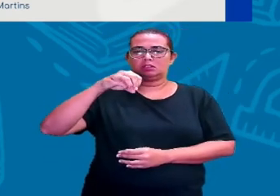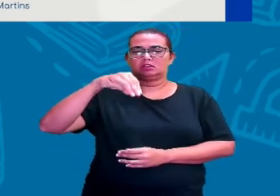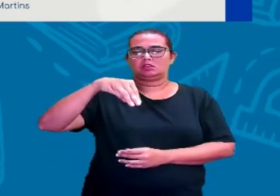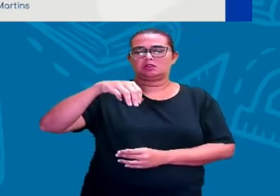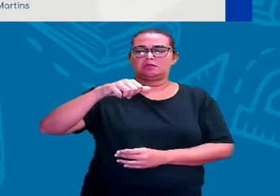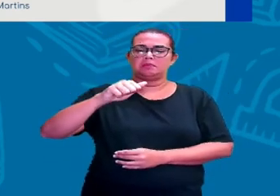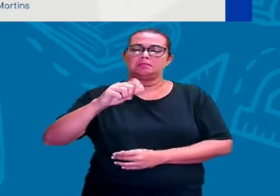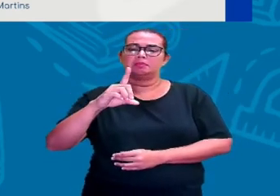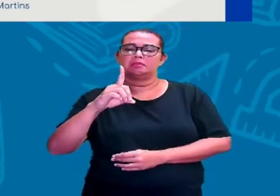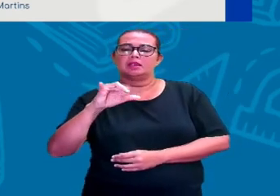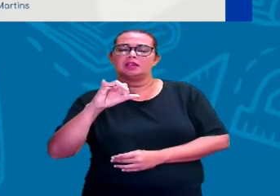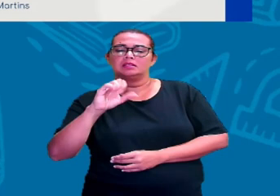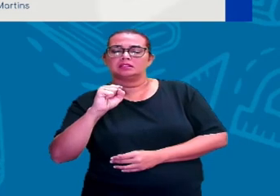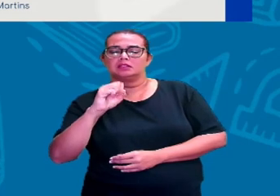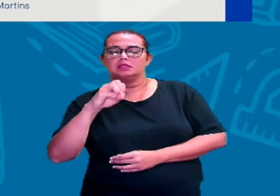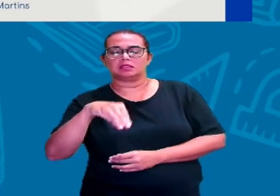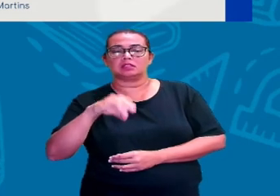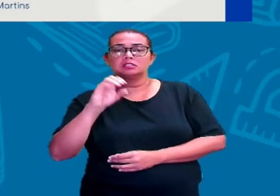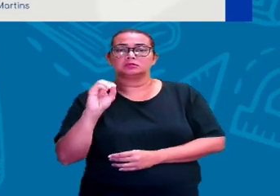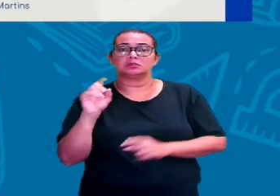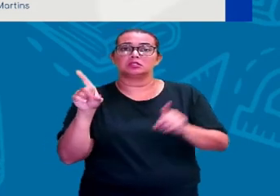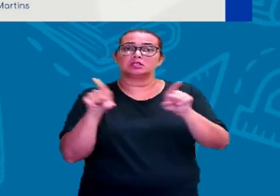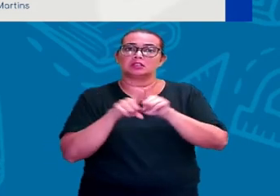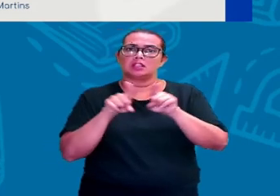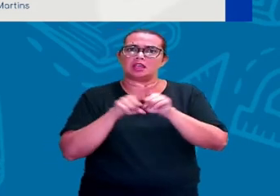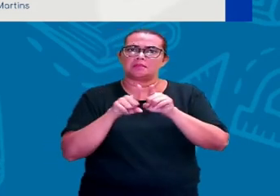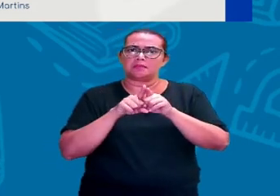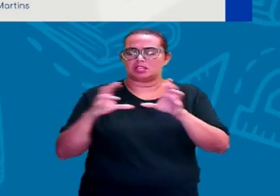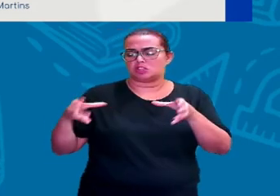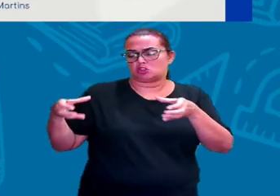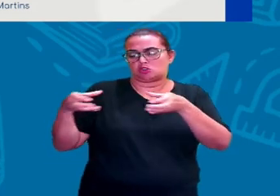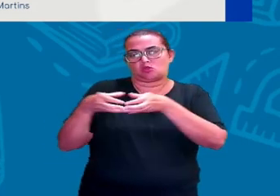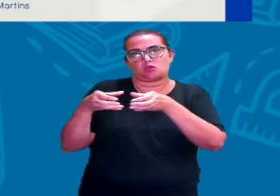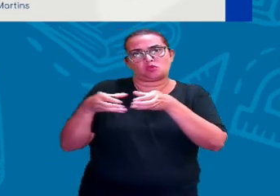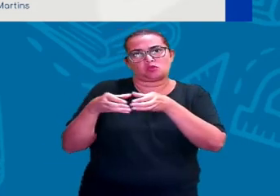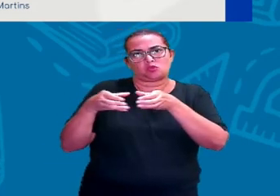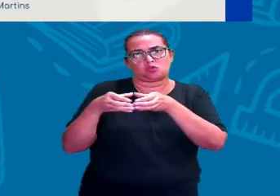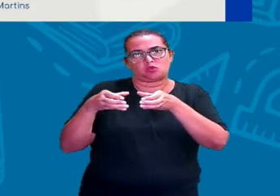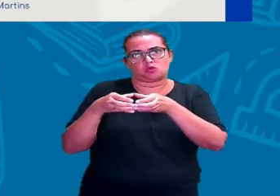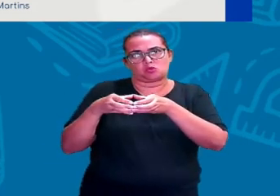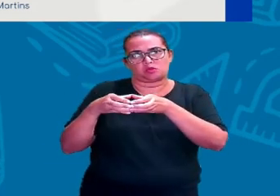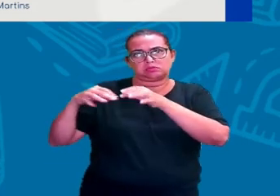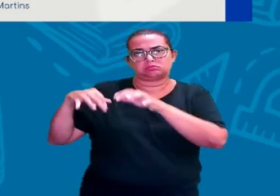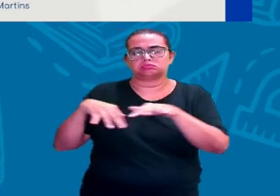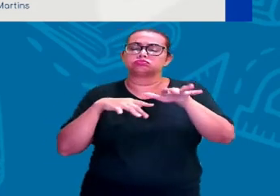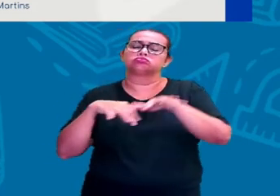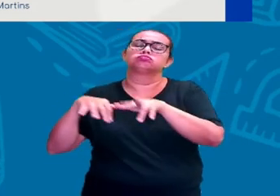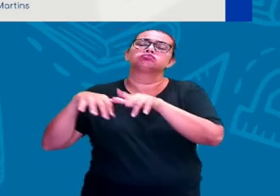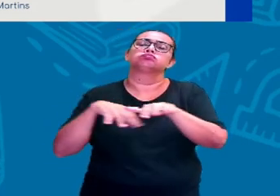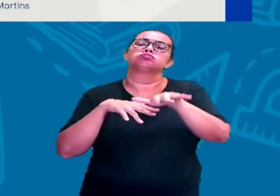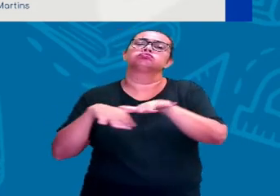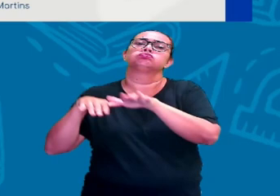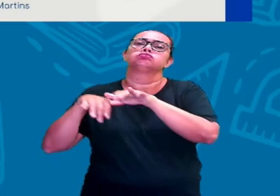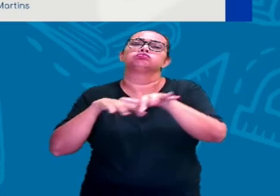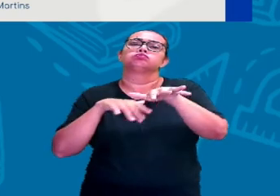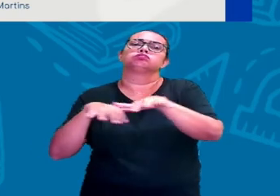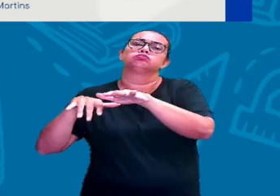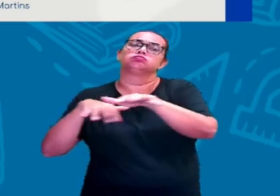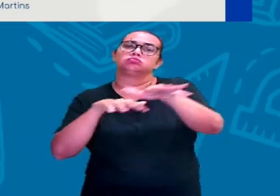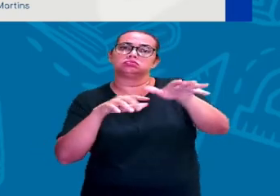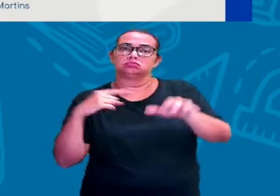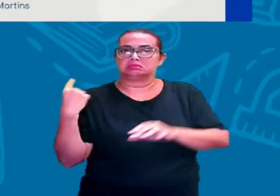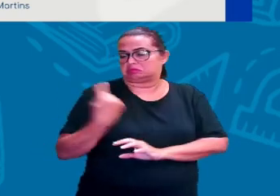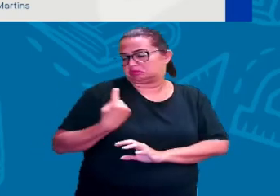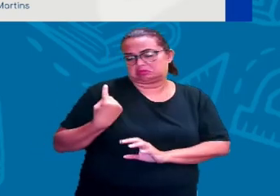E andavam em bandos também. Então, caminhavam a grande parte de sua vida em busca de abrigo e comida em bandos. Ou